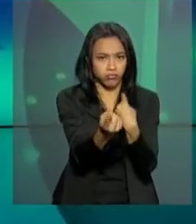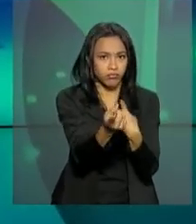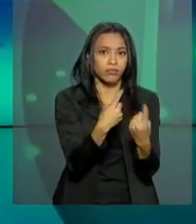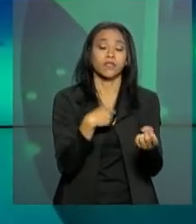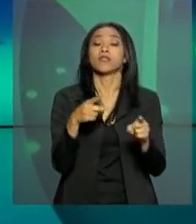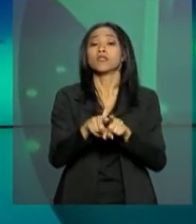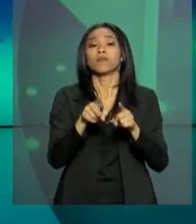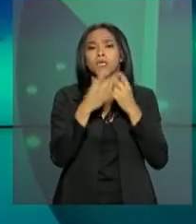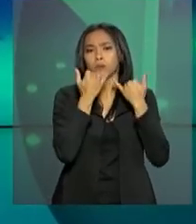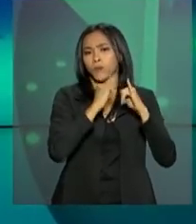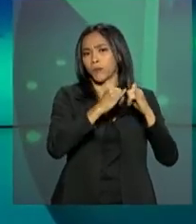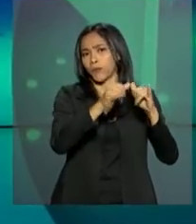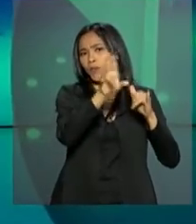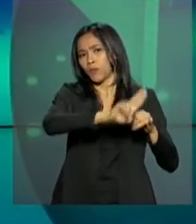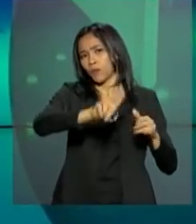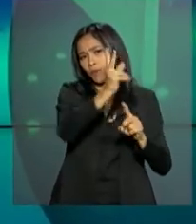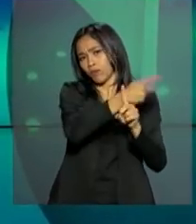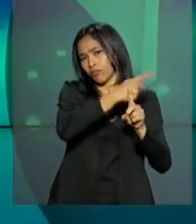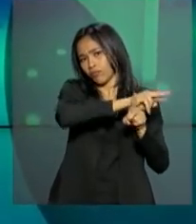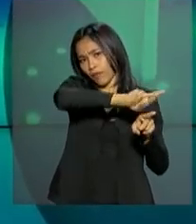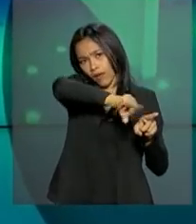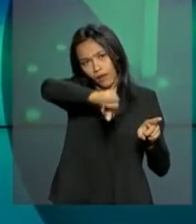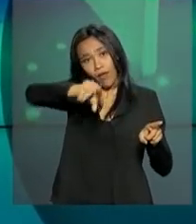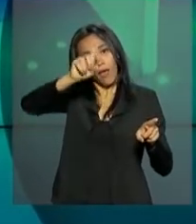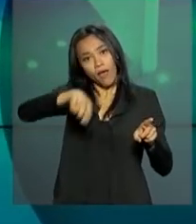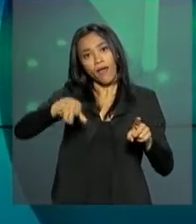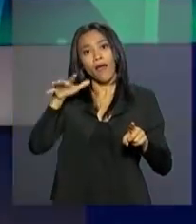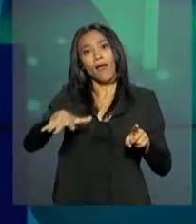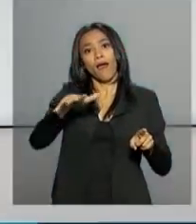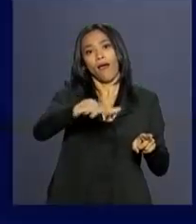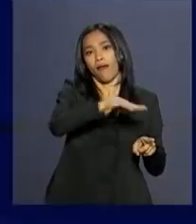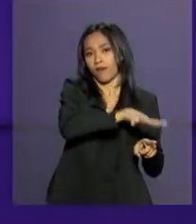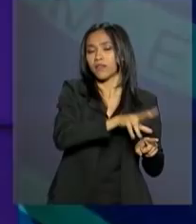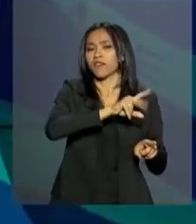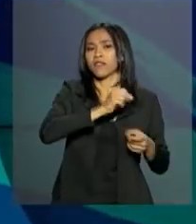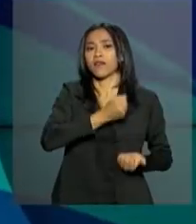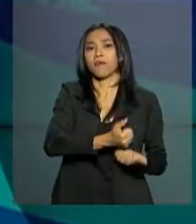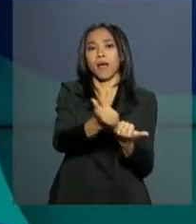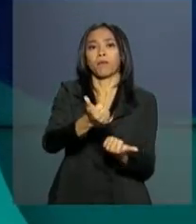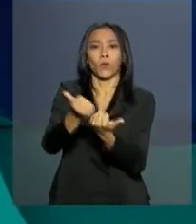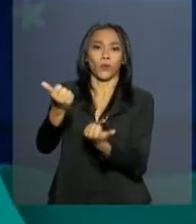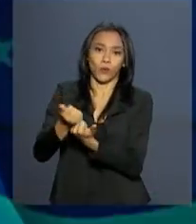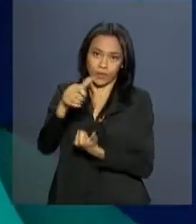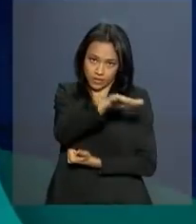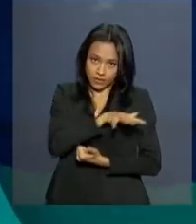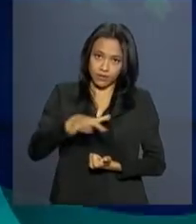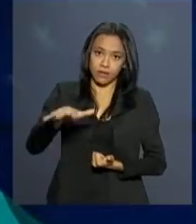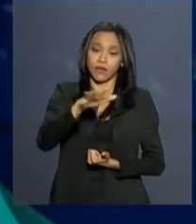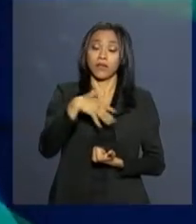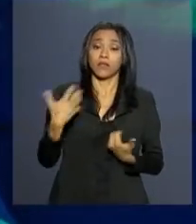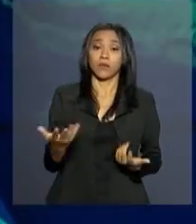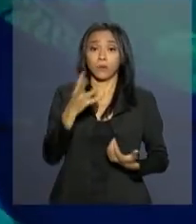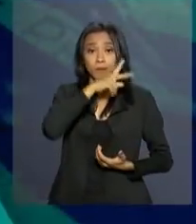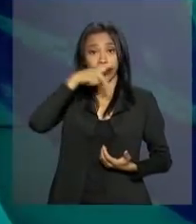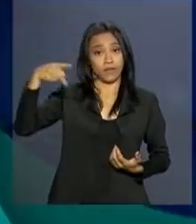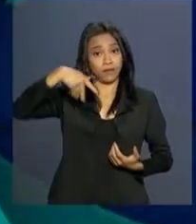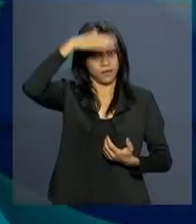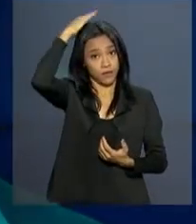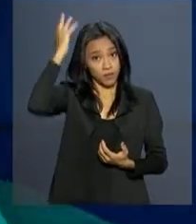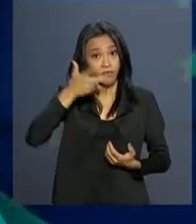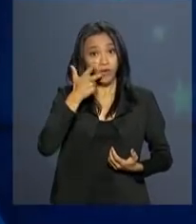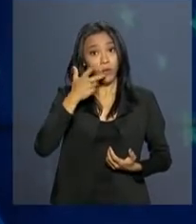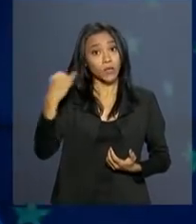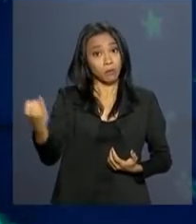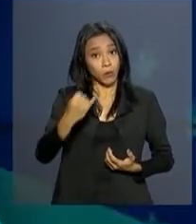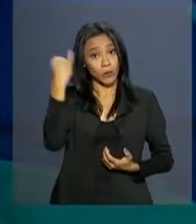eficiência energética e energias renováveis são os setores que vão receber apoio de forma prioritária. O presidente Michel Temer comentou a